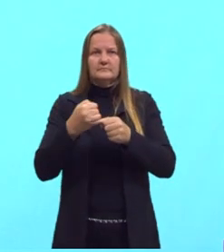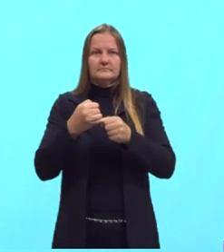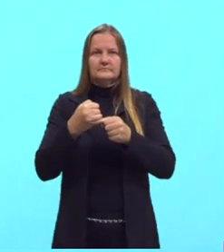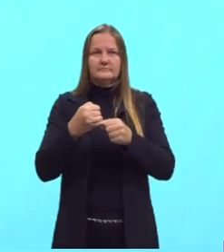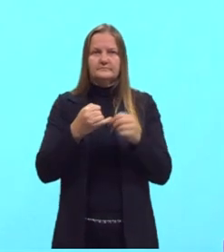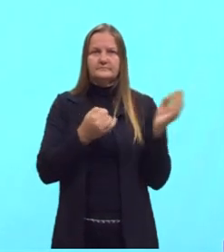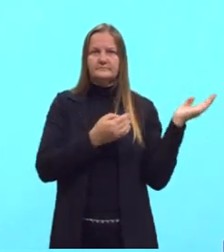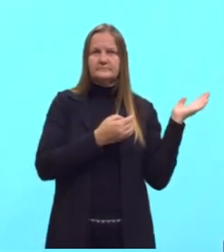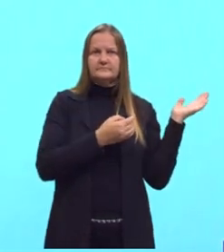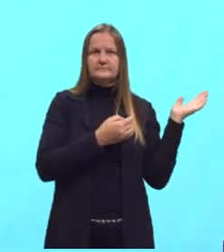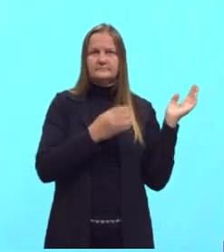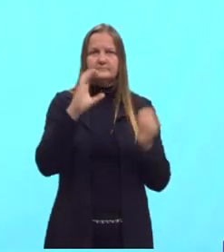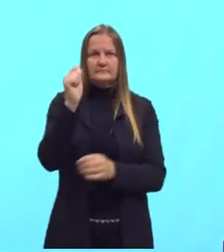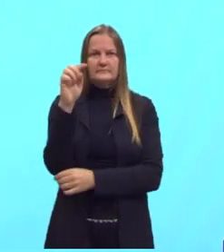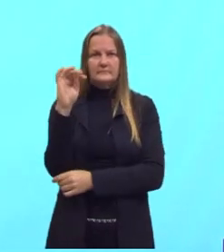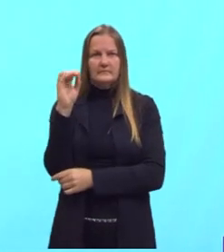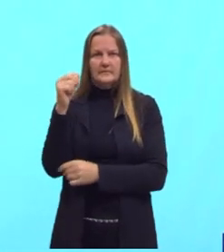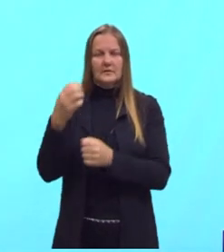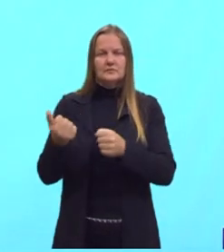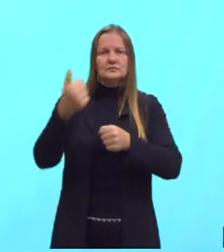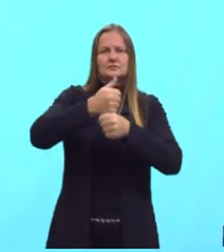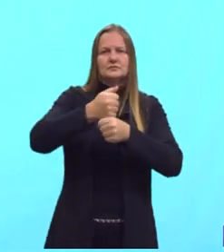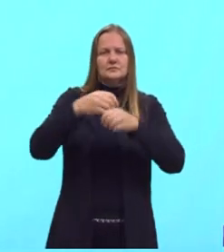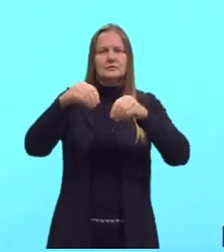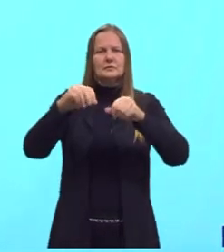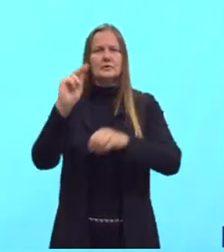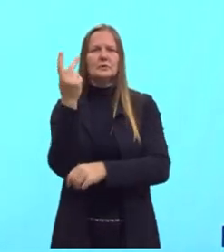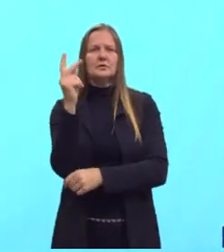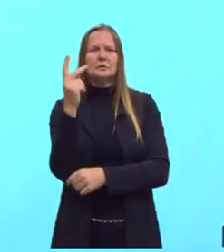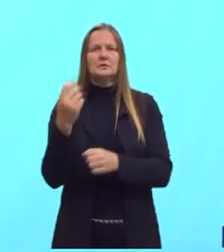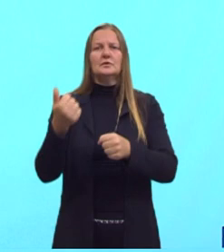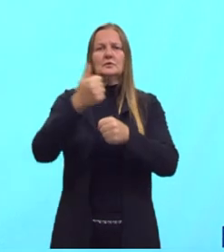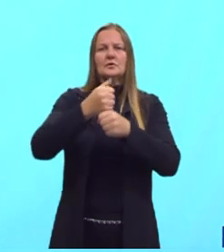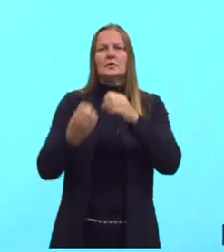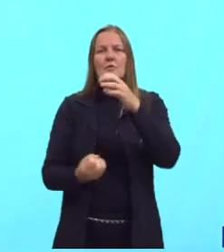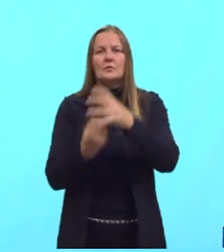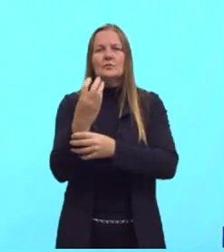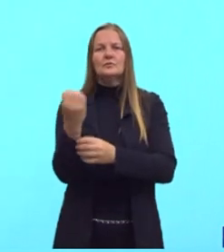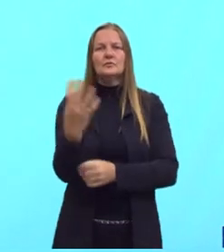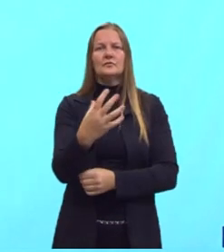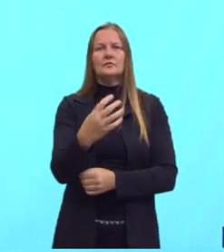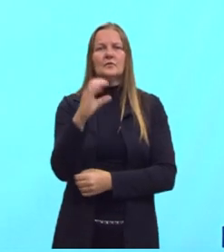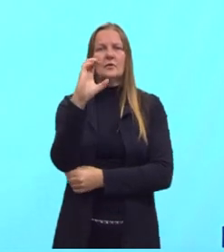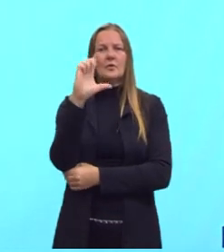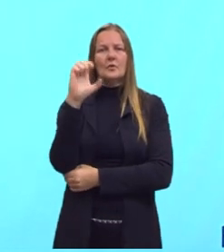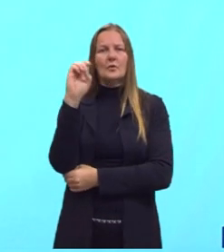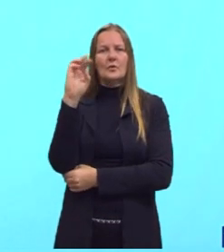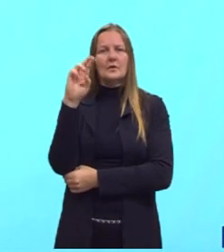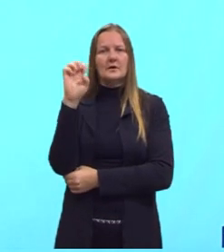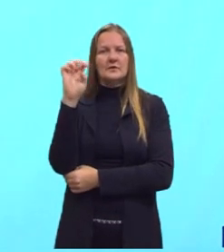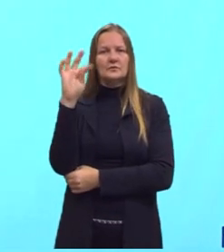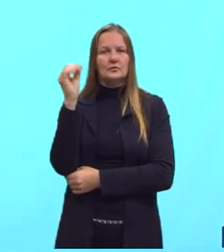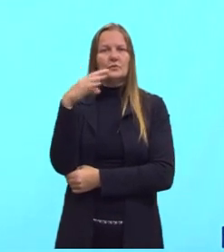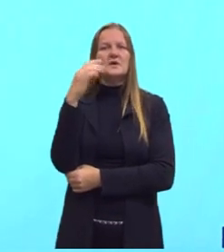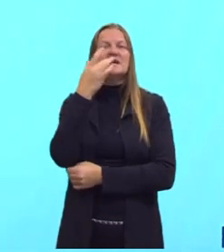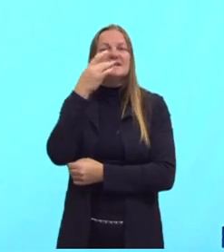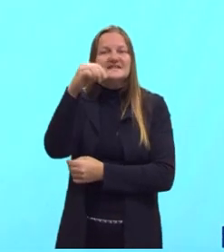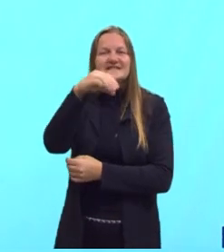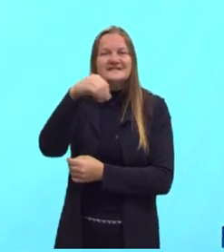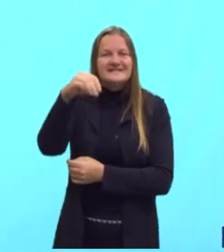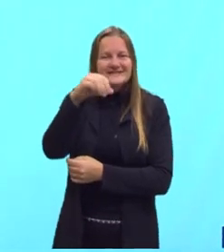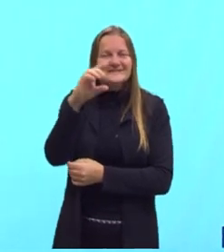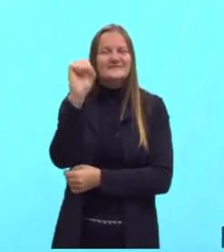o sódio, ele vai substituir o hidrogênio, formando, então, o cloreto de sódio, nosso sal,